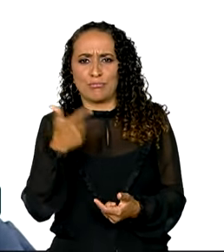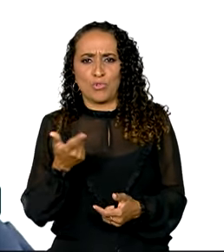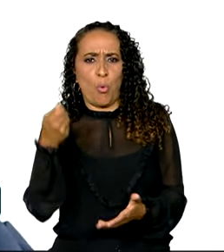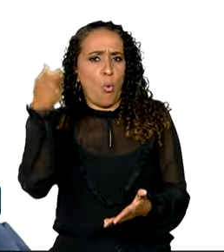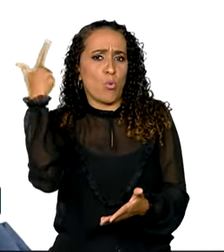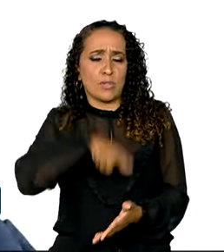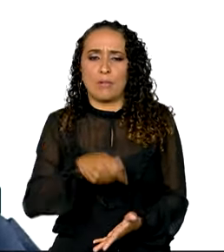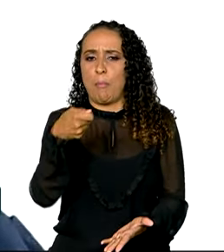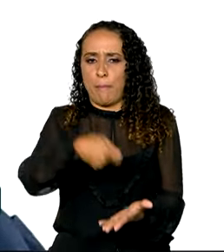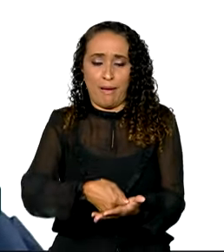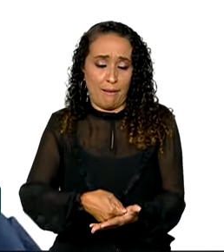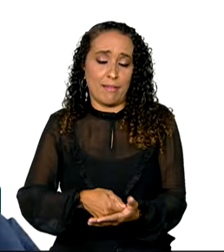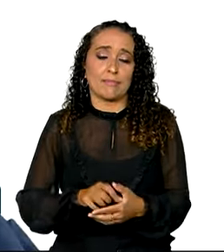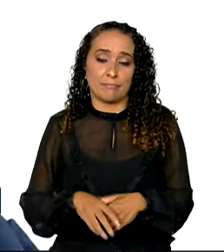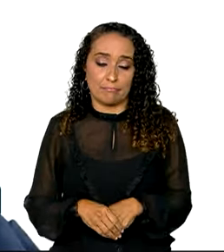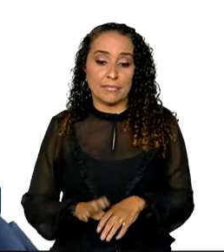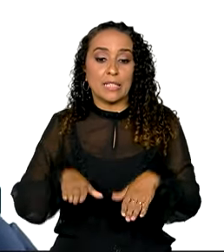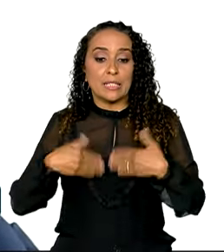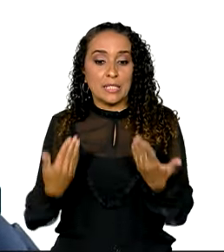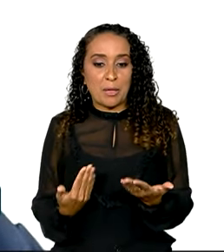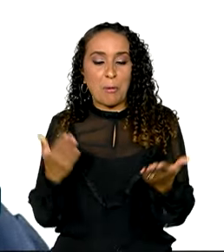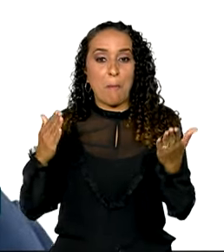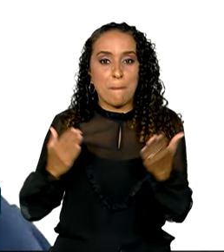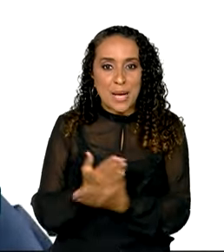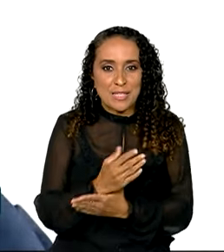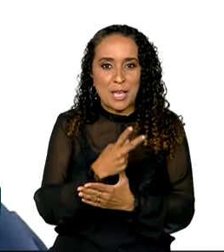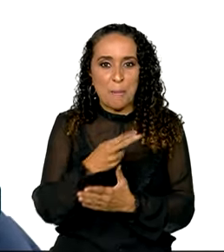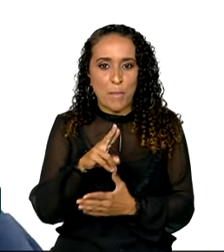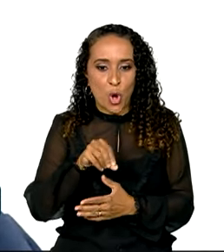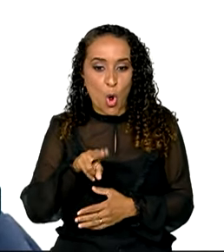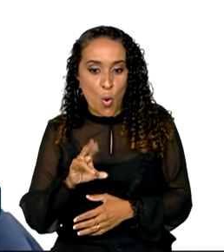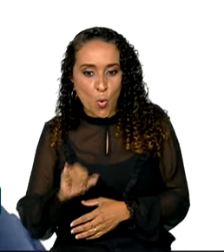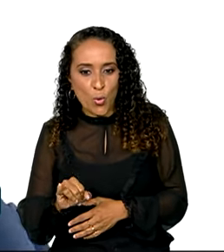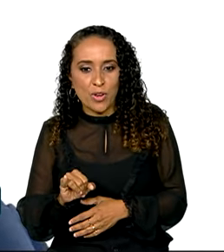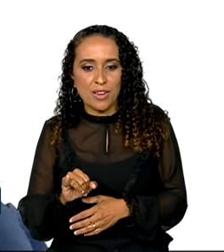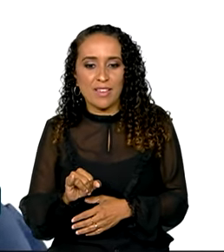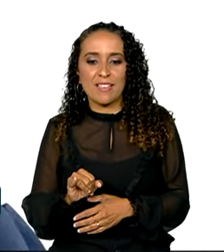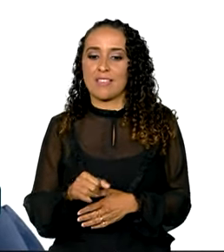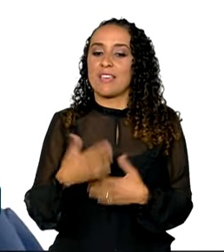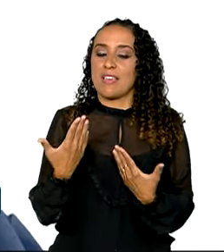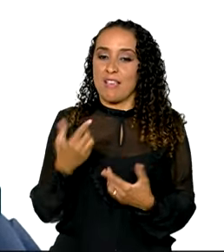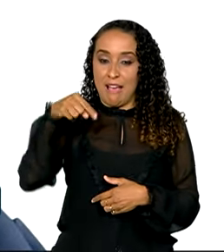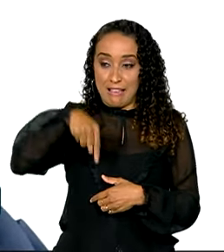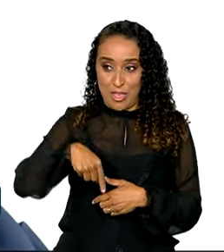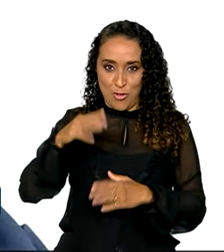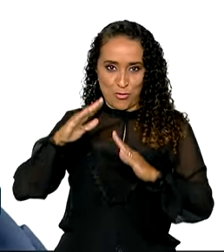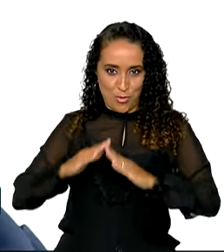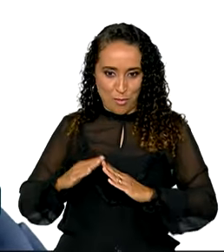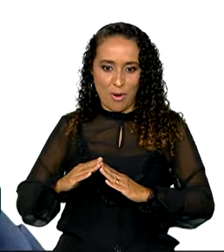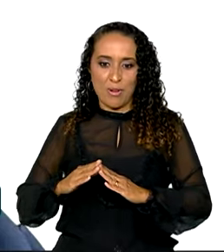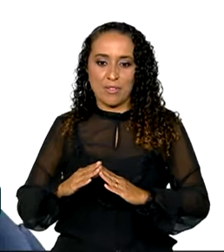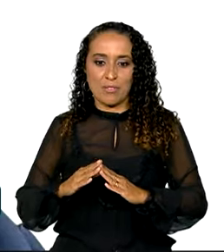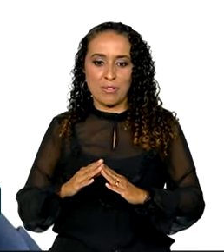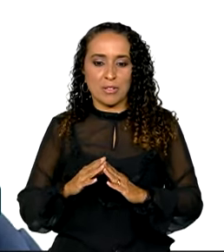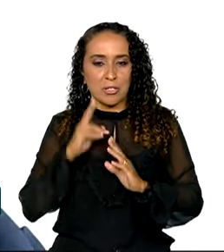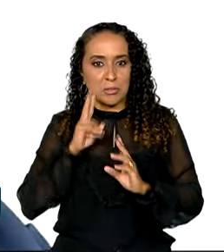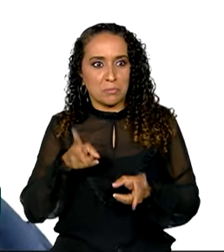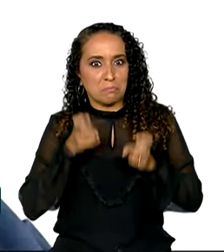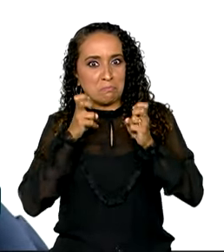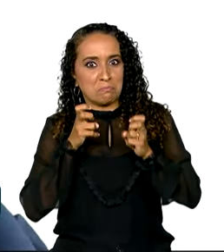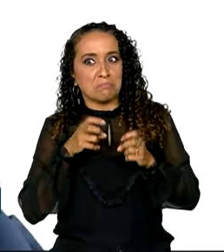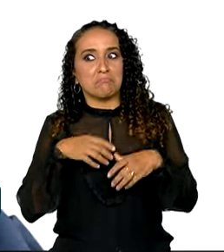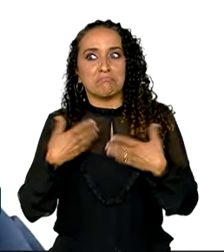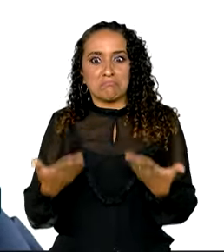esse valor. E aí, quando eu passei no ProUni e eu joguei para cá, que era onde eu morava, Quando eu fui chamada, eu falei,